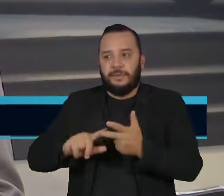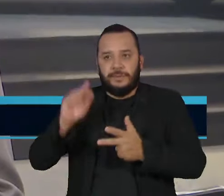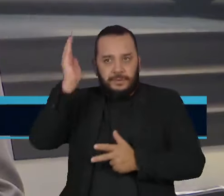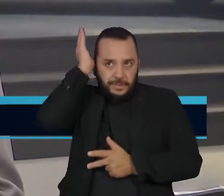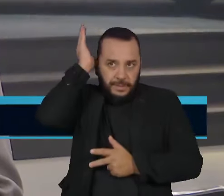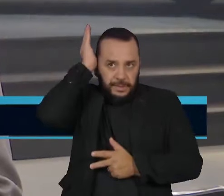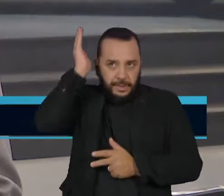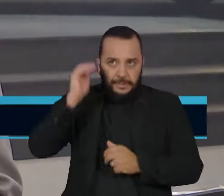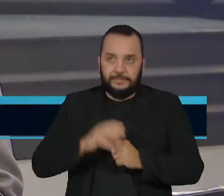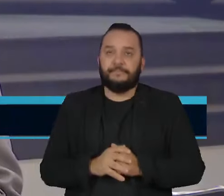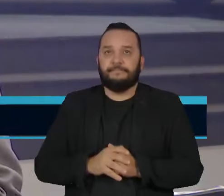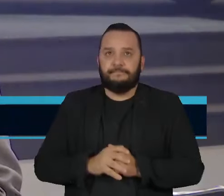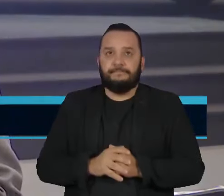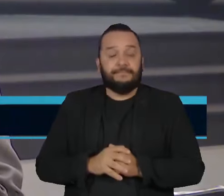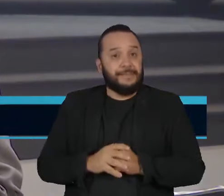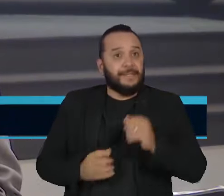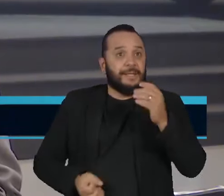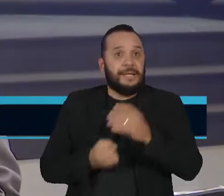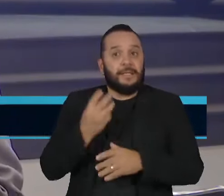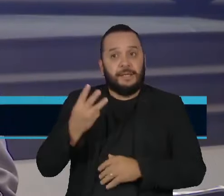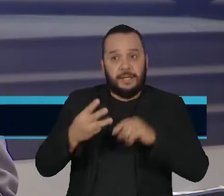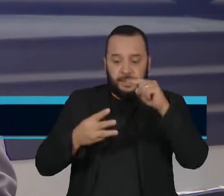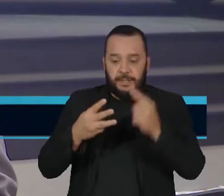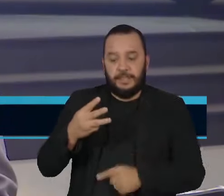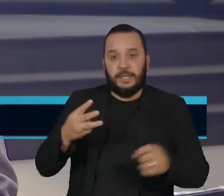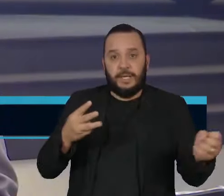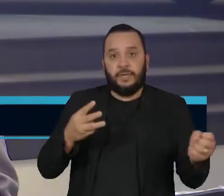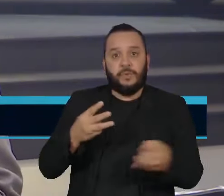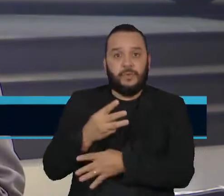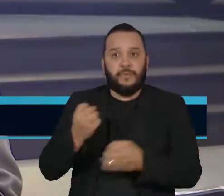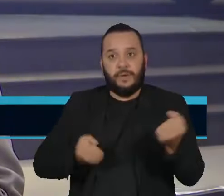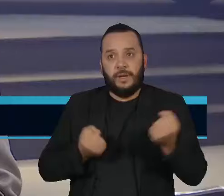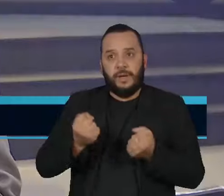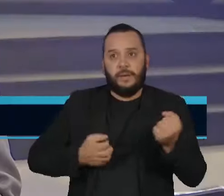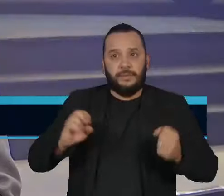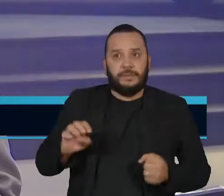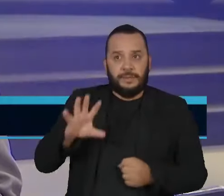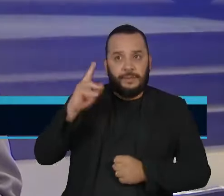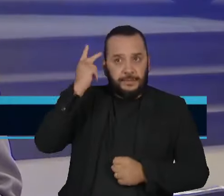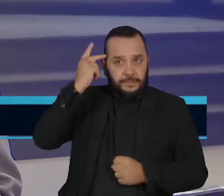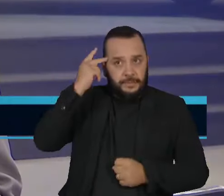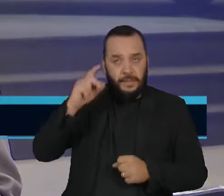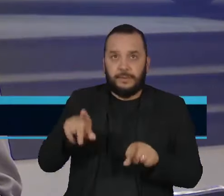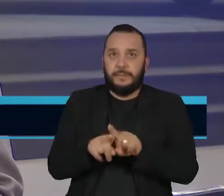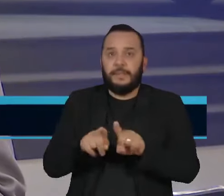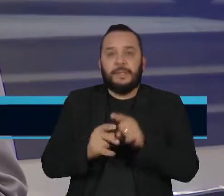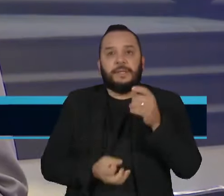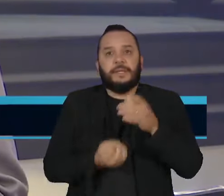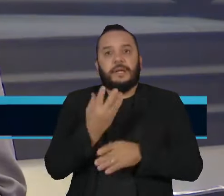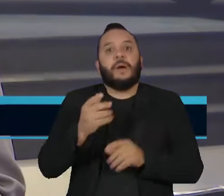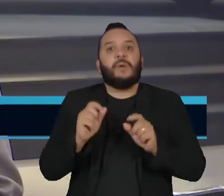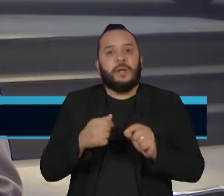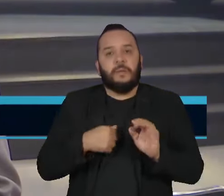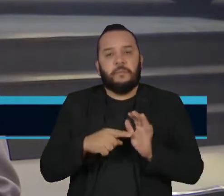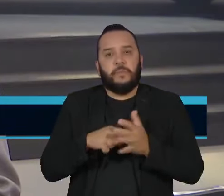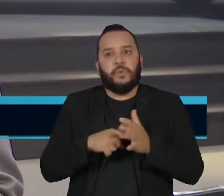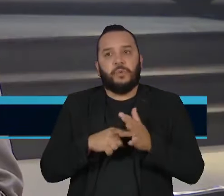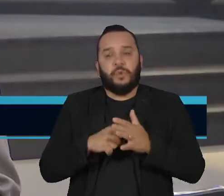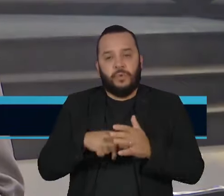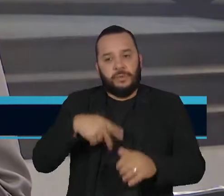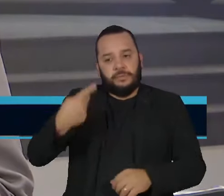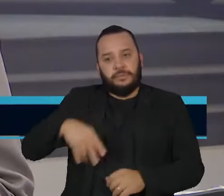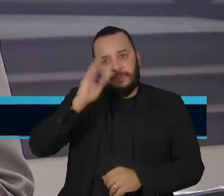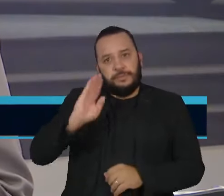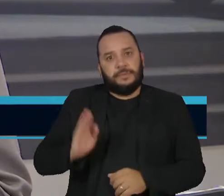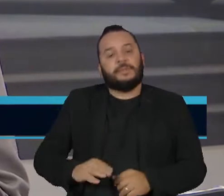será destinado à produção de três novos veículos aqui no estado de São Paulo e ao desenvolvimento de um motor nacional para modelos híbridos.